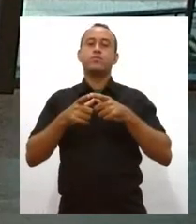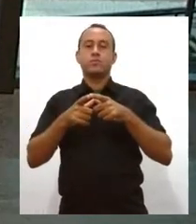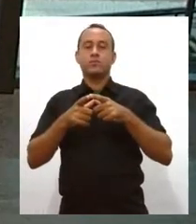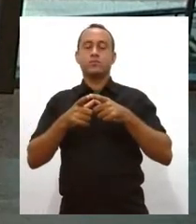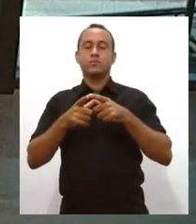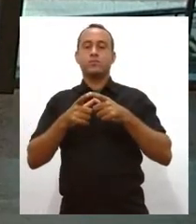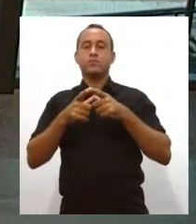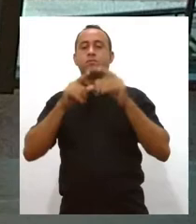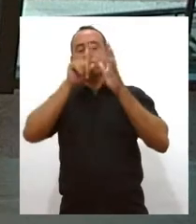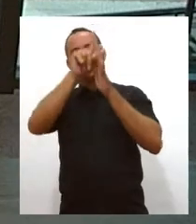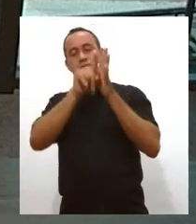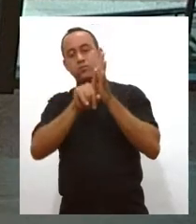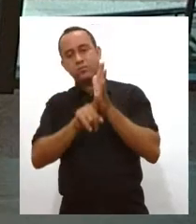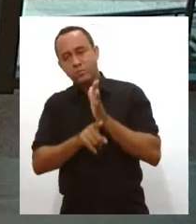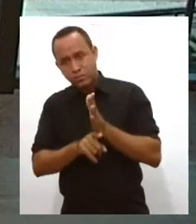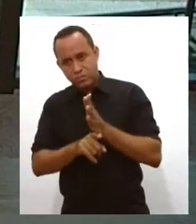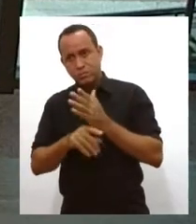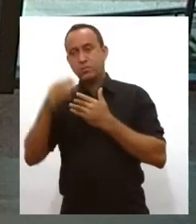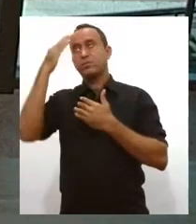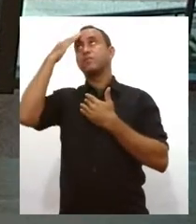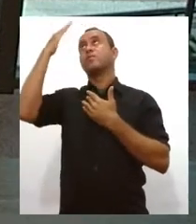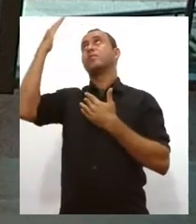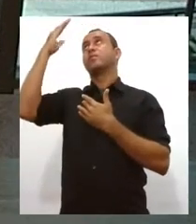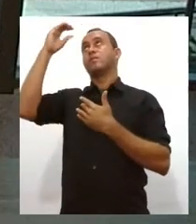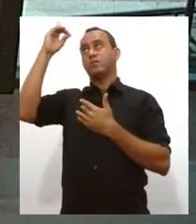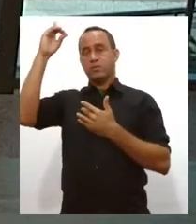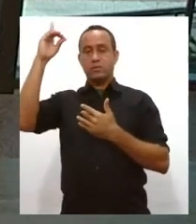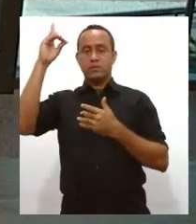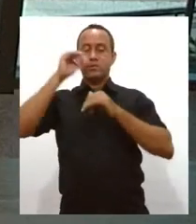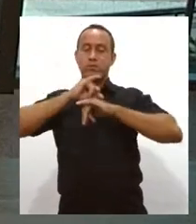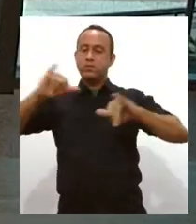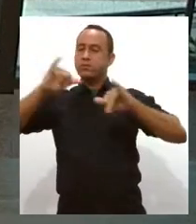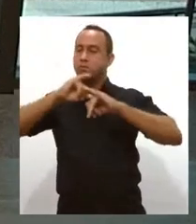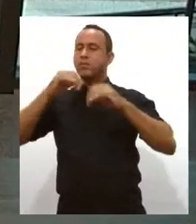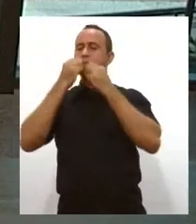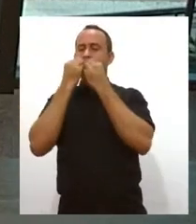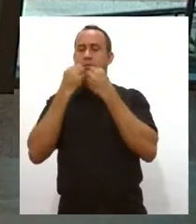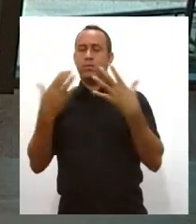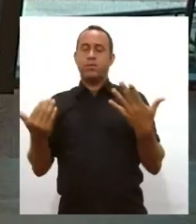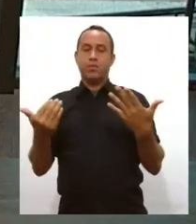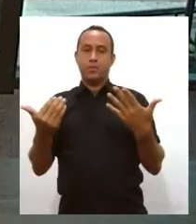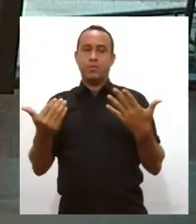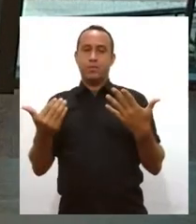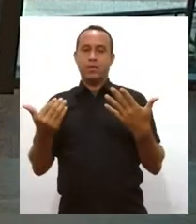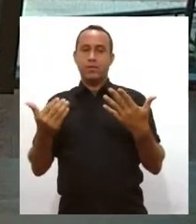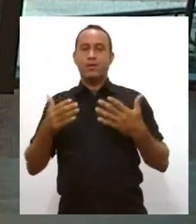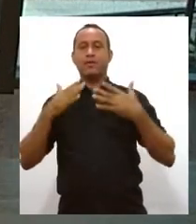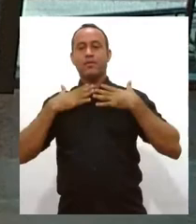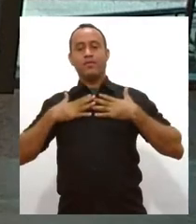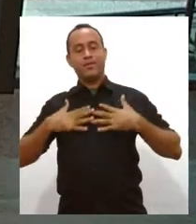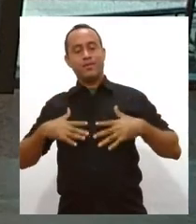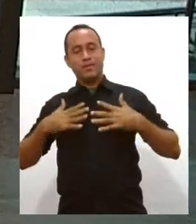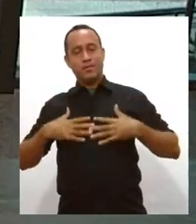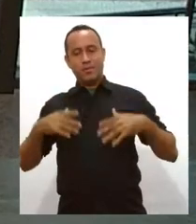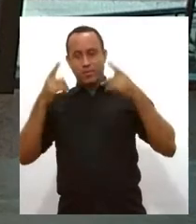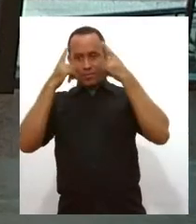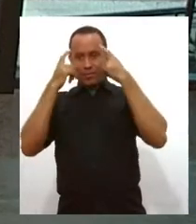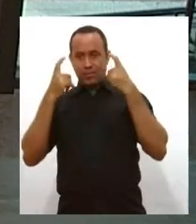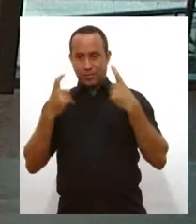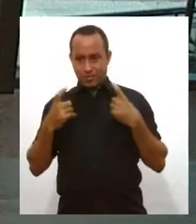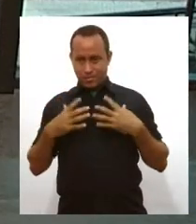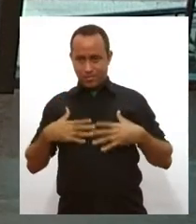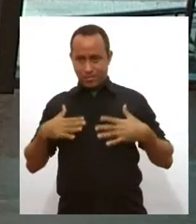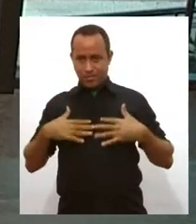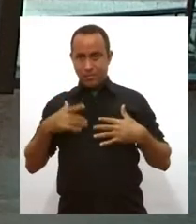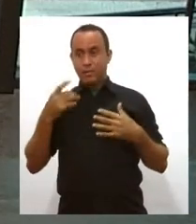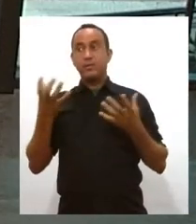dados, né? Graças a Deus, dando aí notícias. Pelo menos a gente vai ficando um pouco mais aliviado, né? Eu espero que hoje também tenha